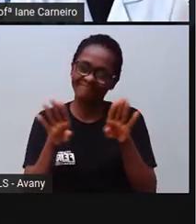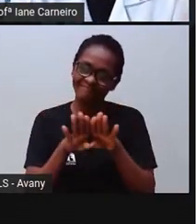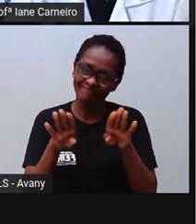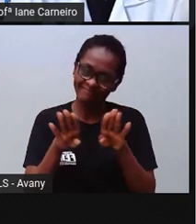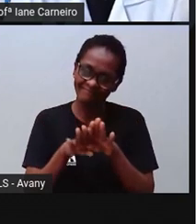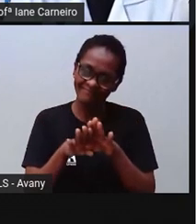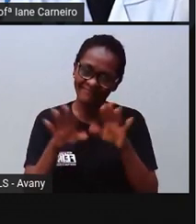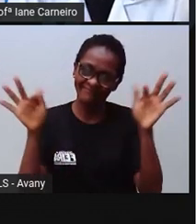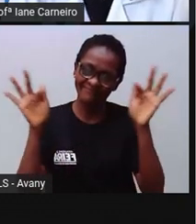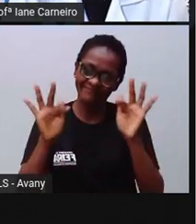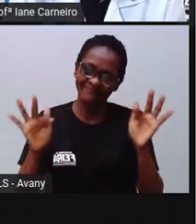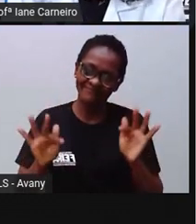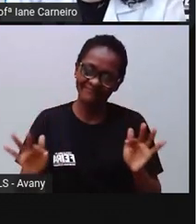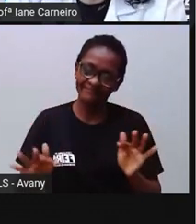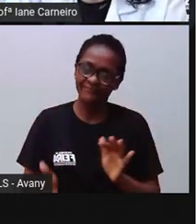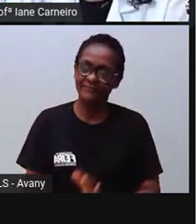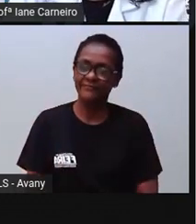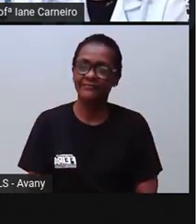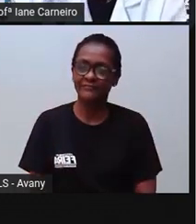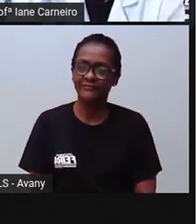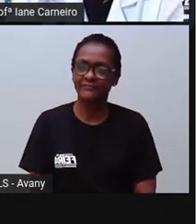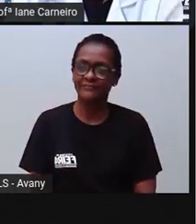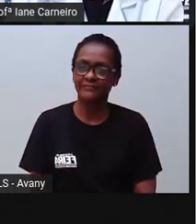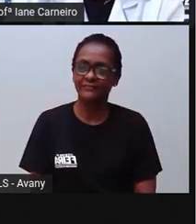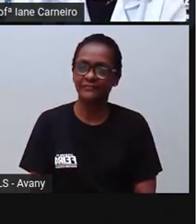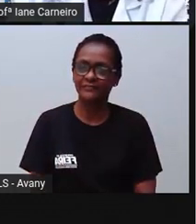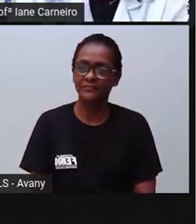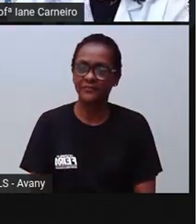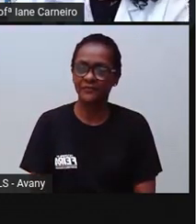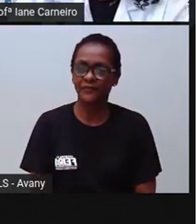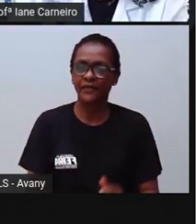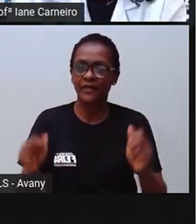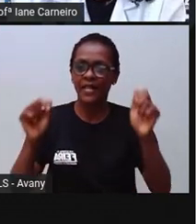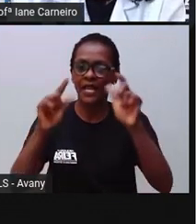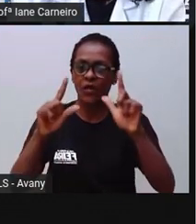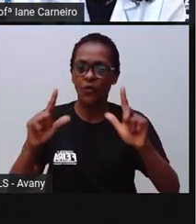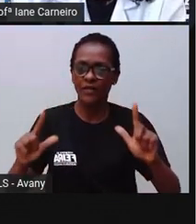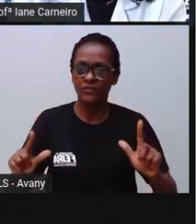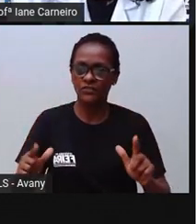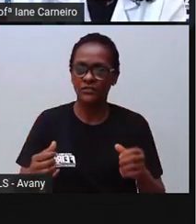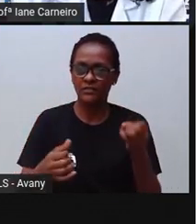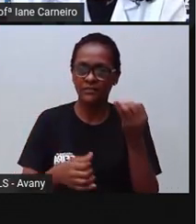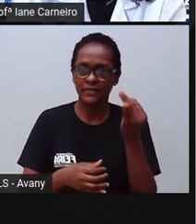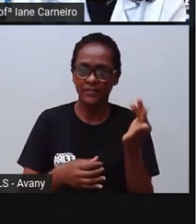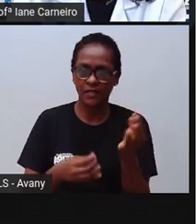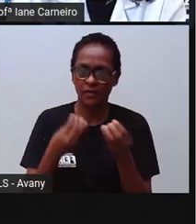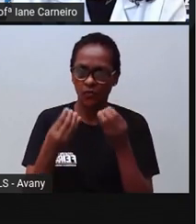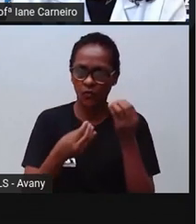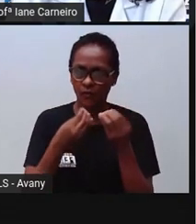também felizes, tá certo? Então, essa é uma aula de linguagens. Então, vamos lá?